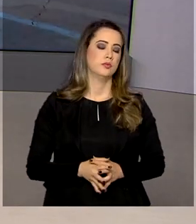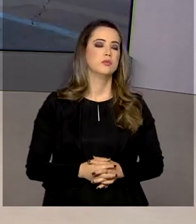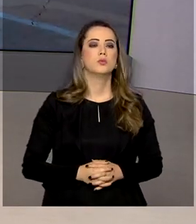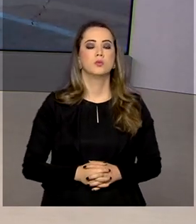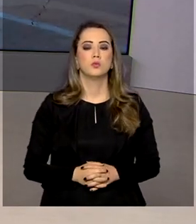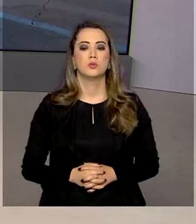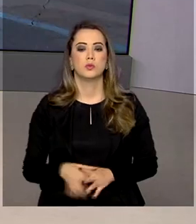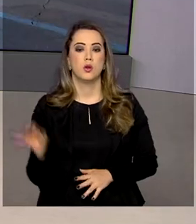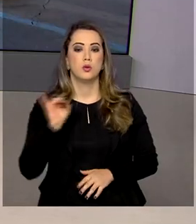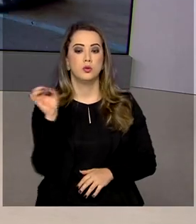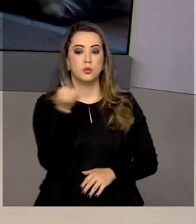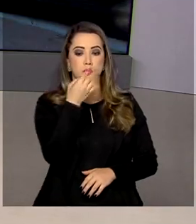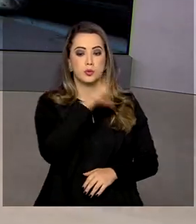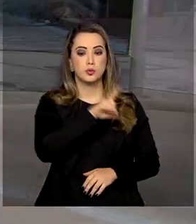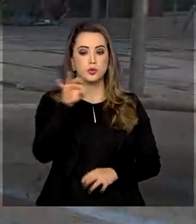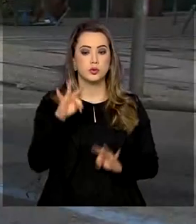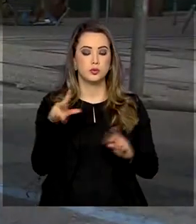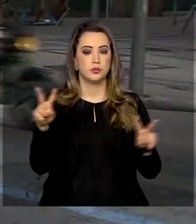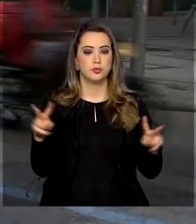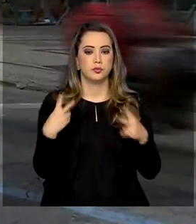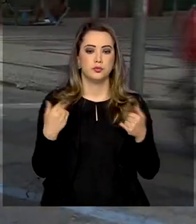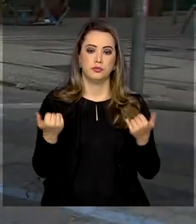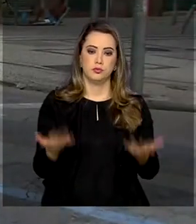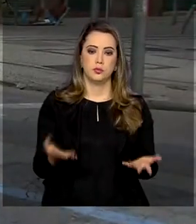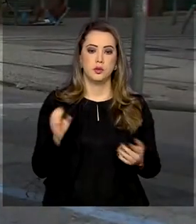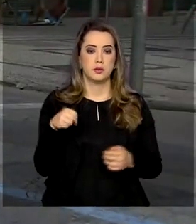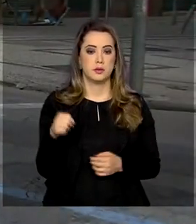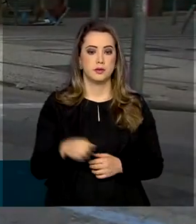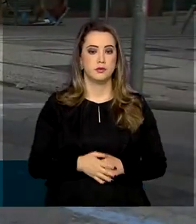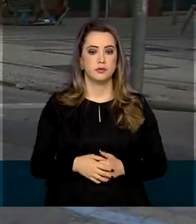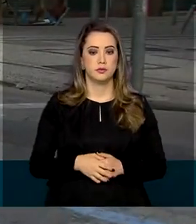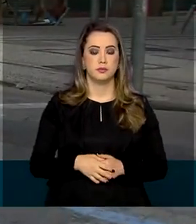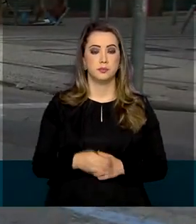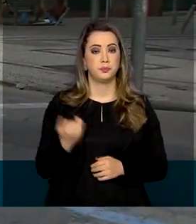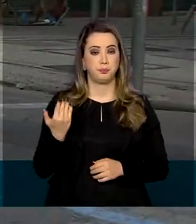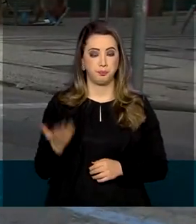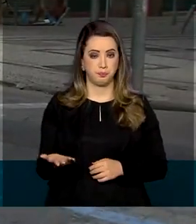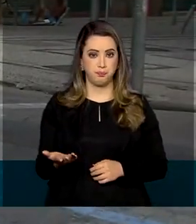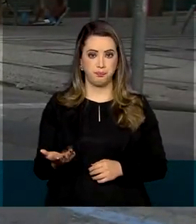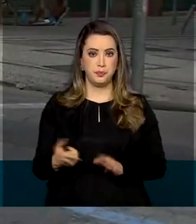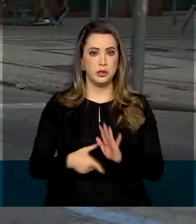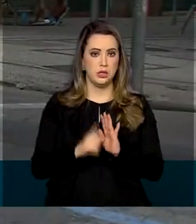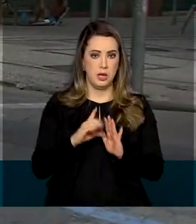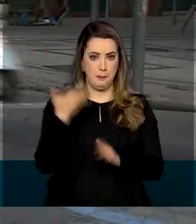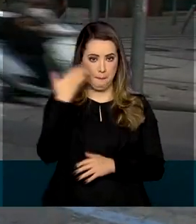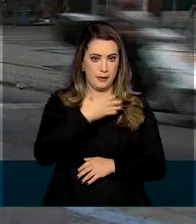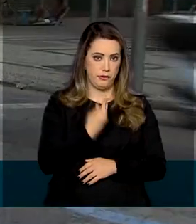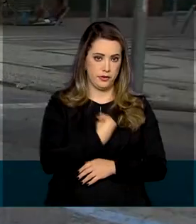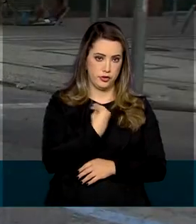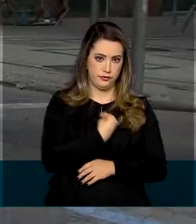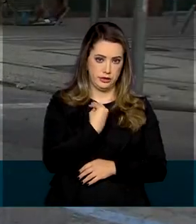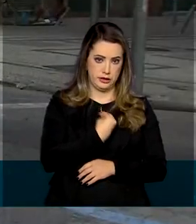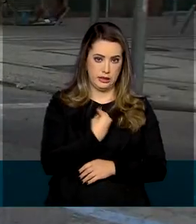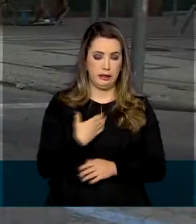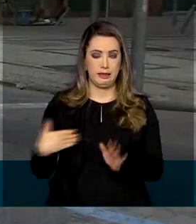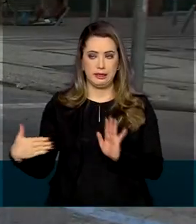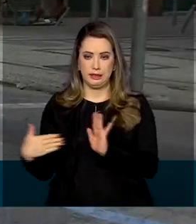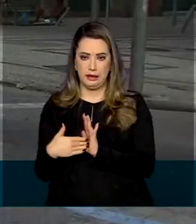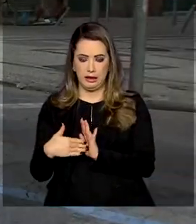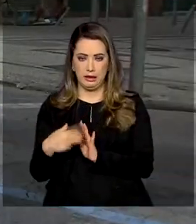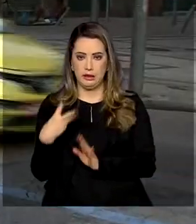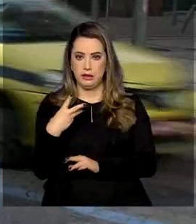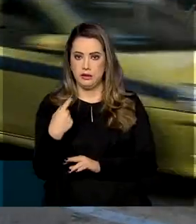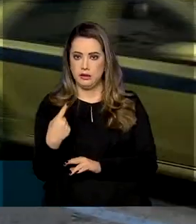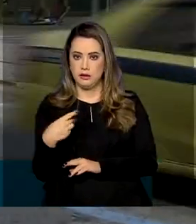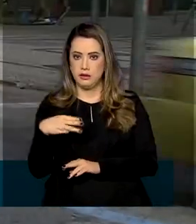Oi, Daniela, bom dia pra você, bom dia a todos. É isso mesmo, como você disse, essa exigência vai ficar suspensa até o dia 31 de maio. A